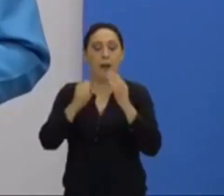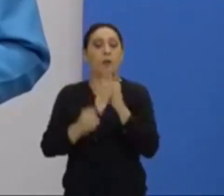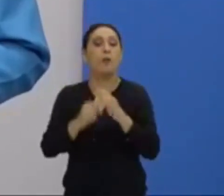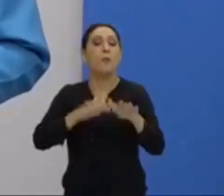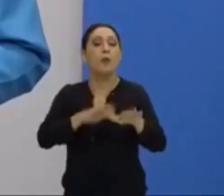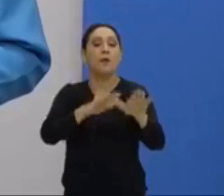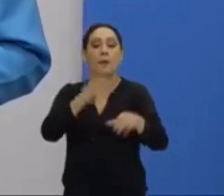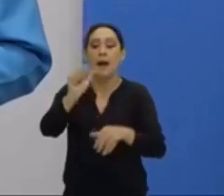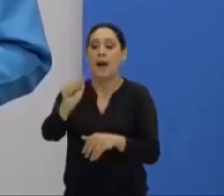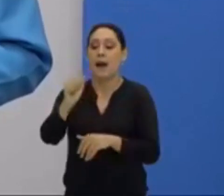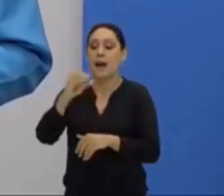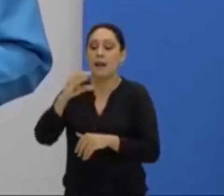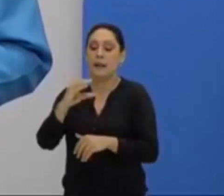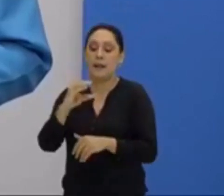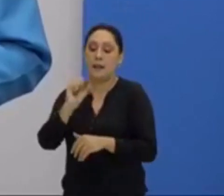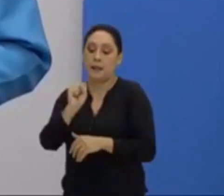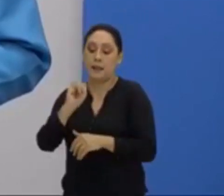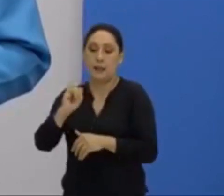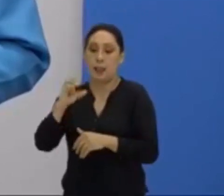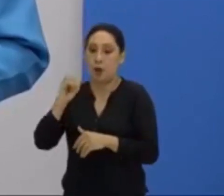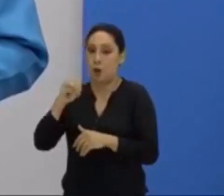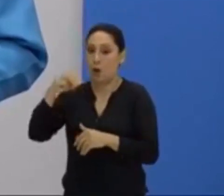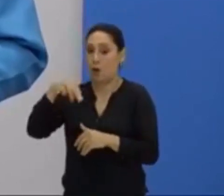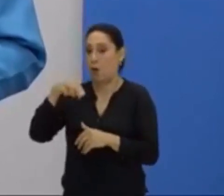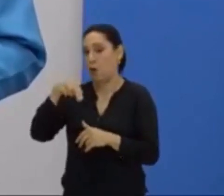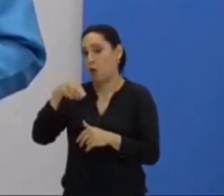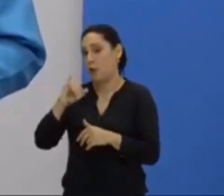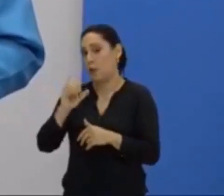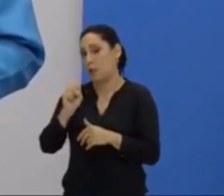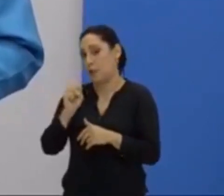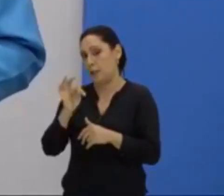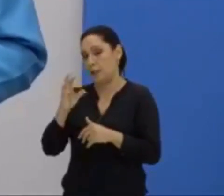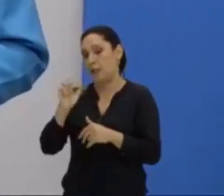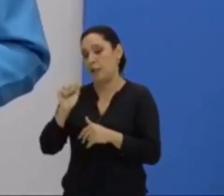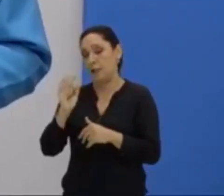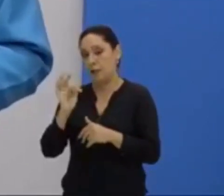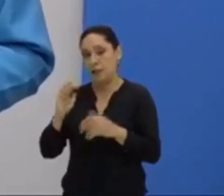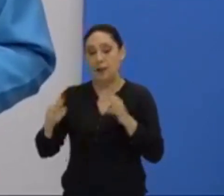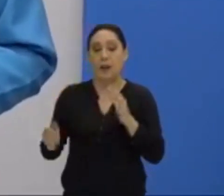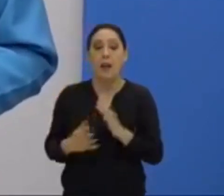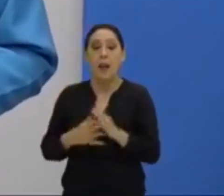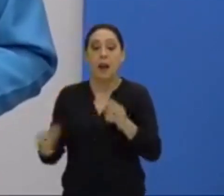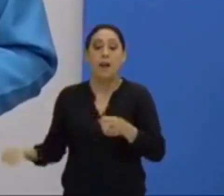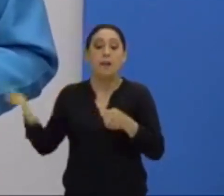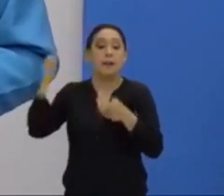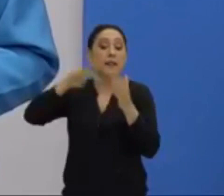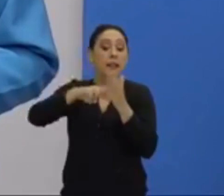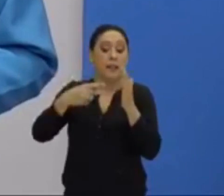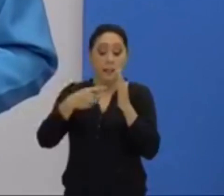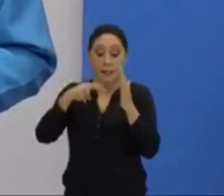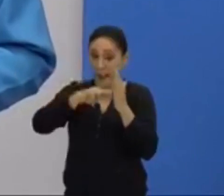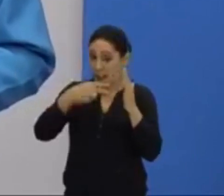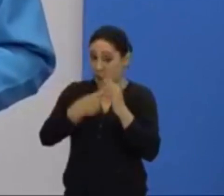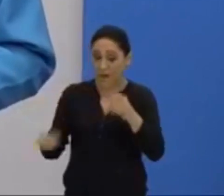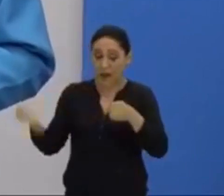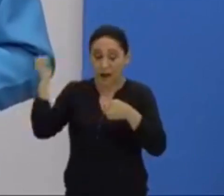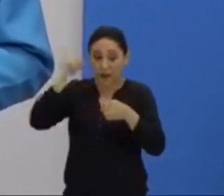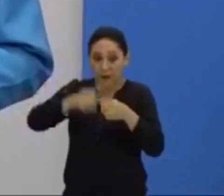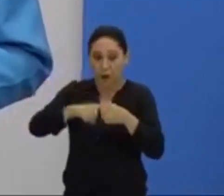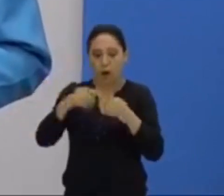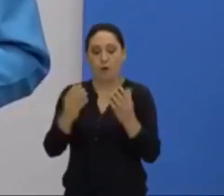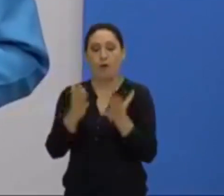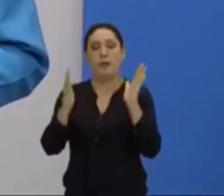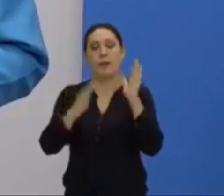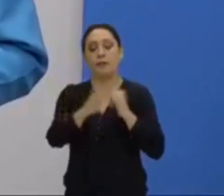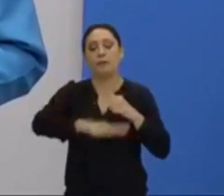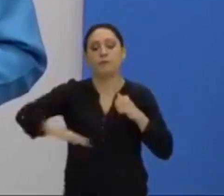Lembra do movimento sionista, que significa retorno à terra prometida, a Canaã, e